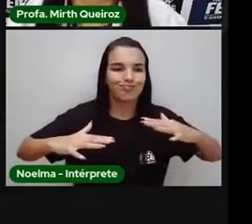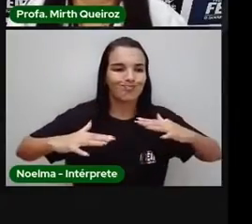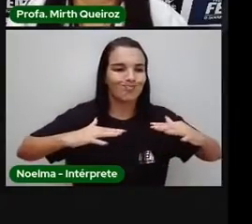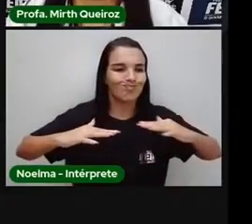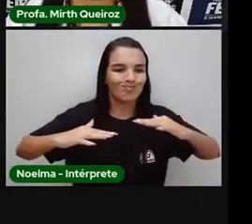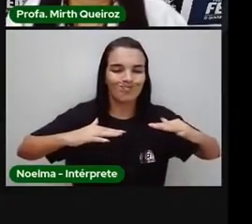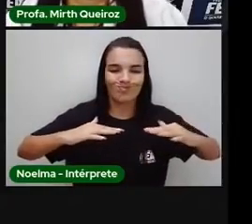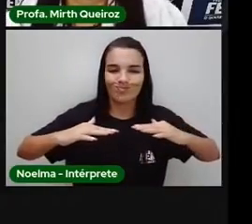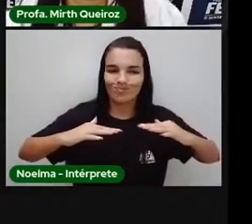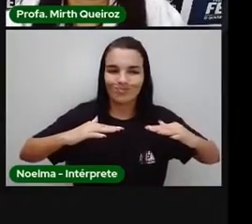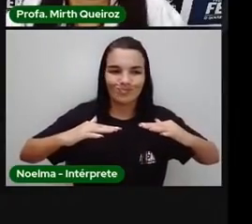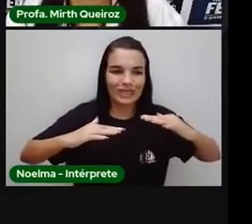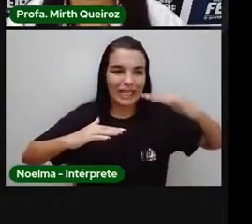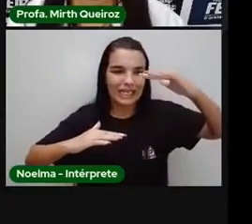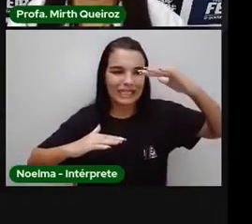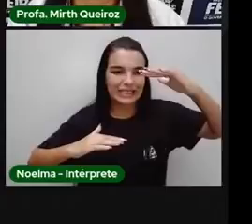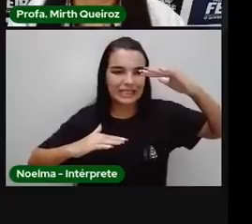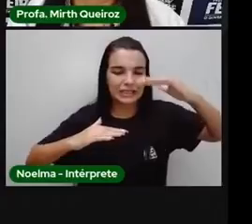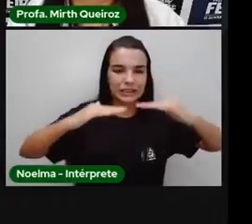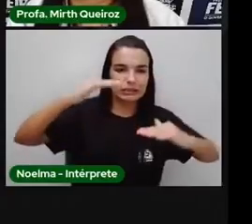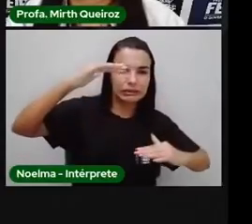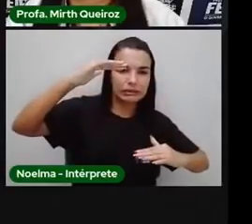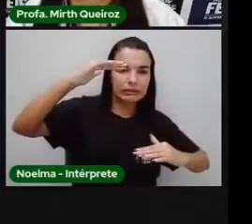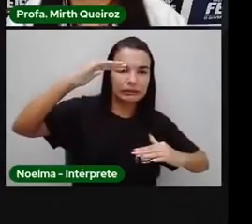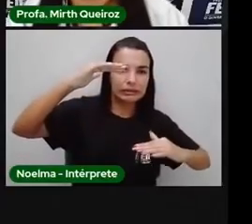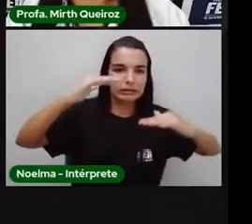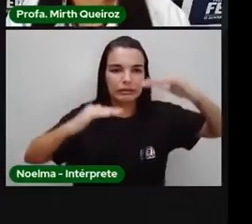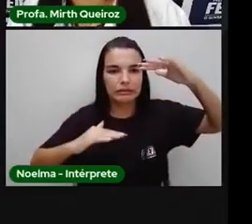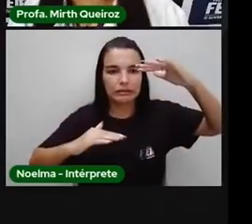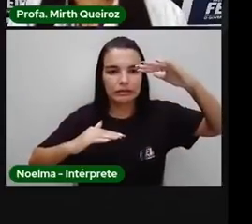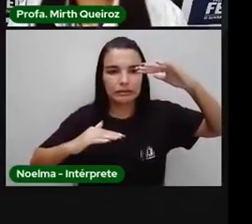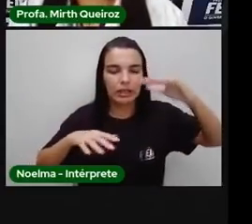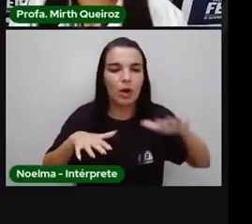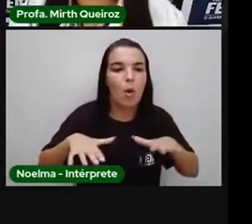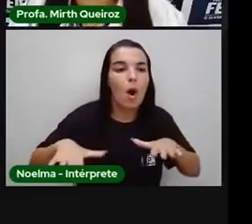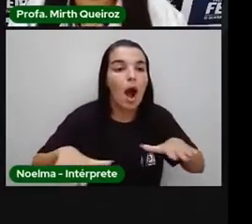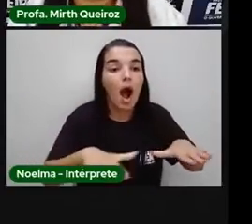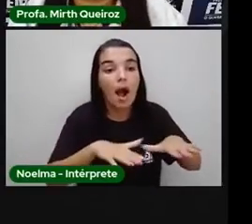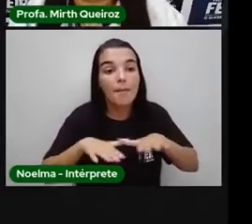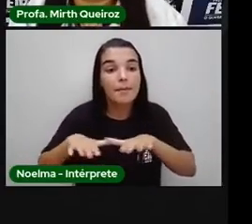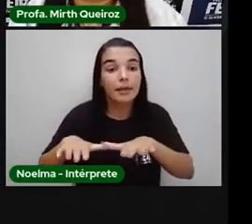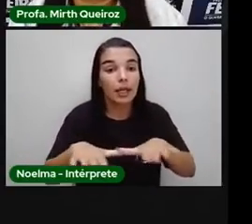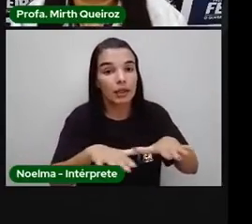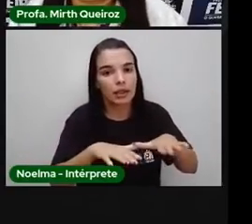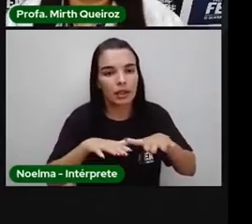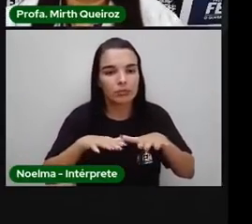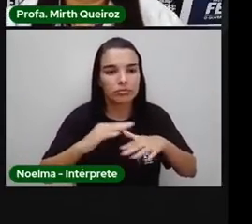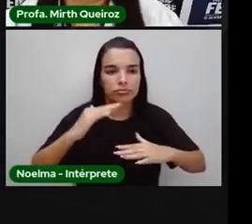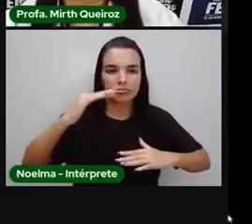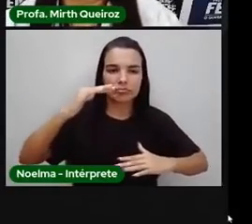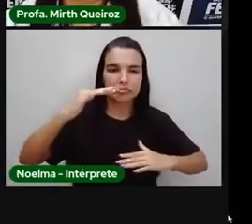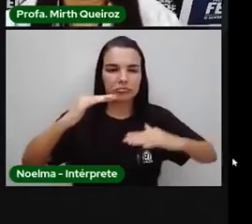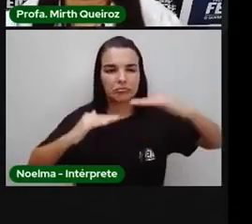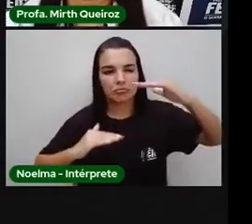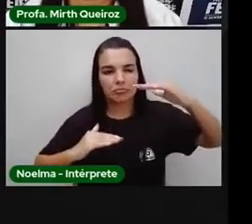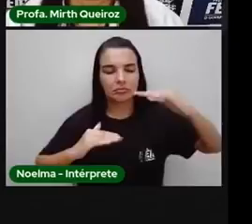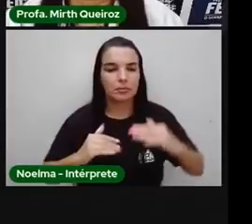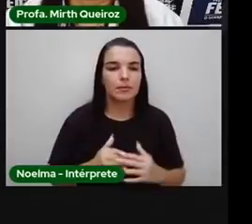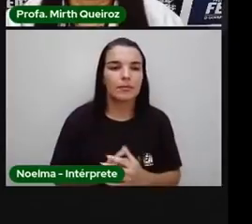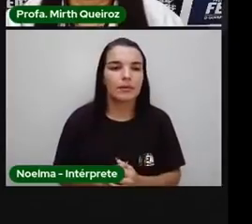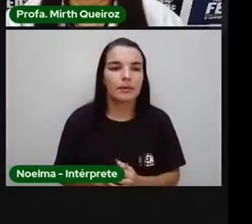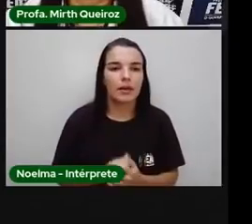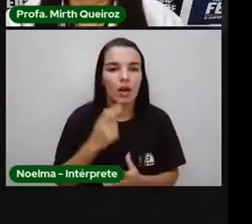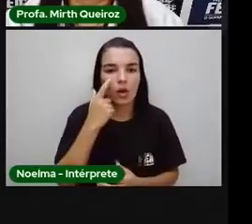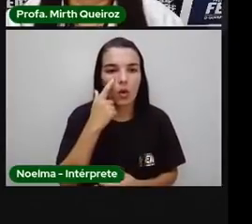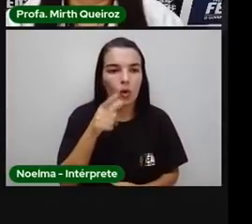Desequipos ambientais. Quanto é que os desequipos ambientais vão acontecer? A gente está falando de cadeia, né? Aqui a gente tem uma cadeia, ó.